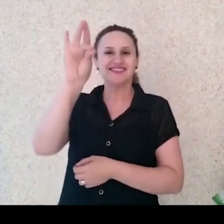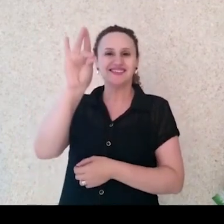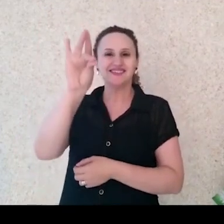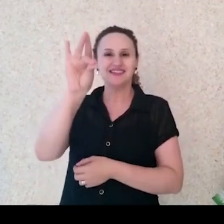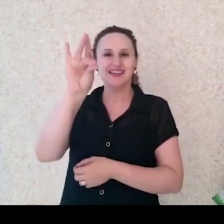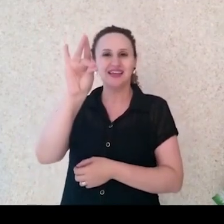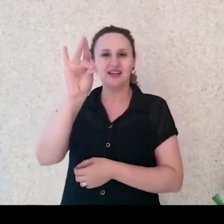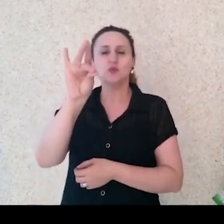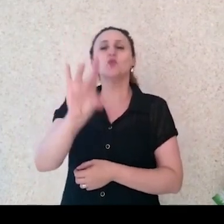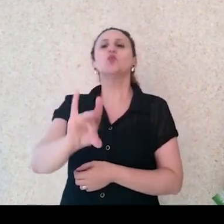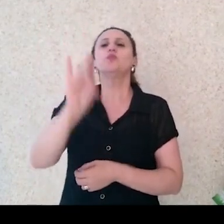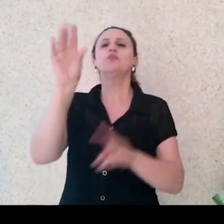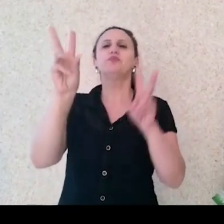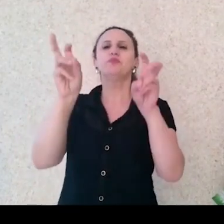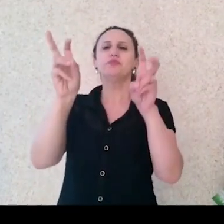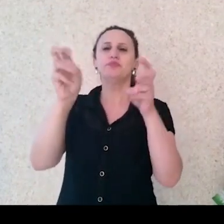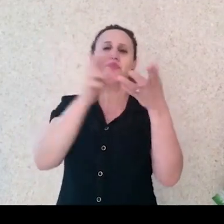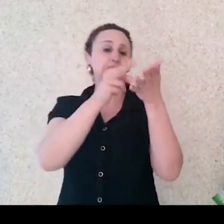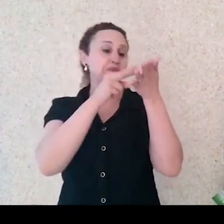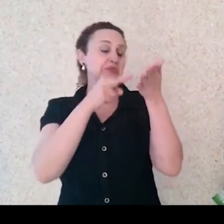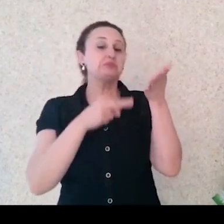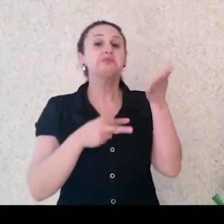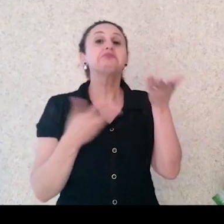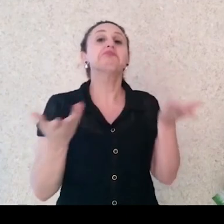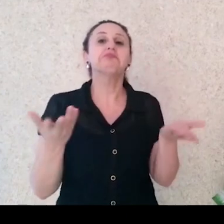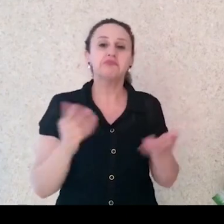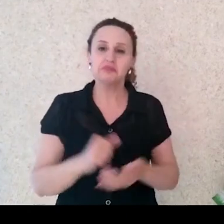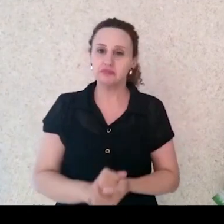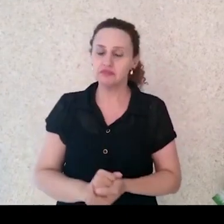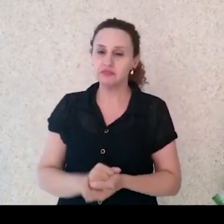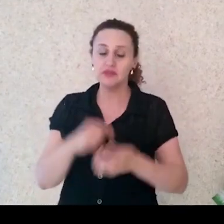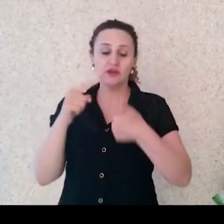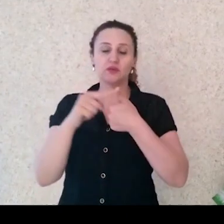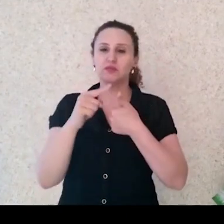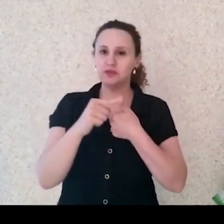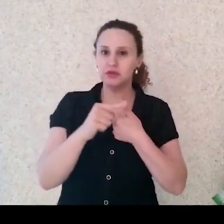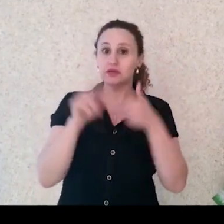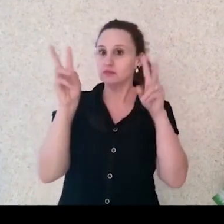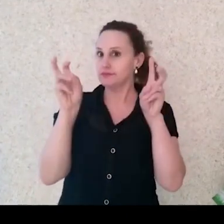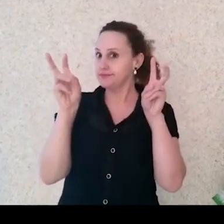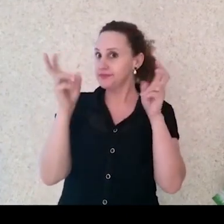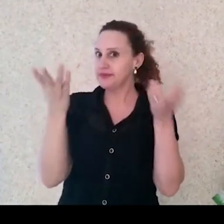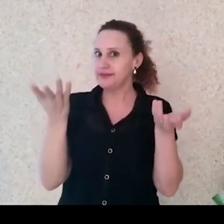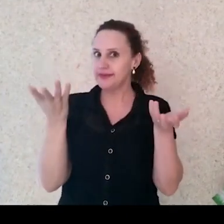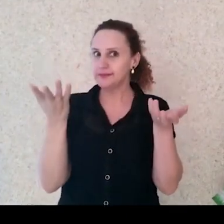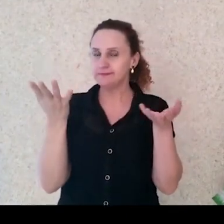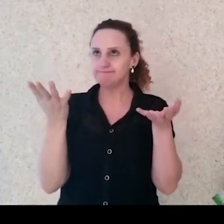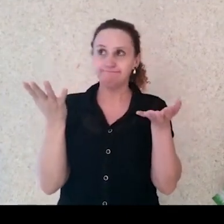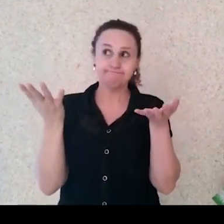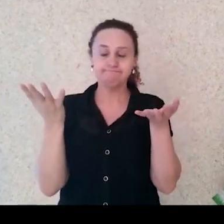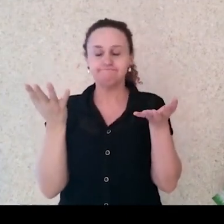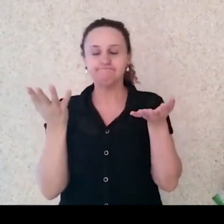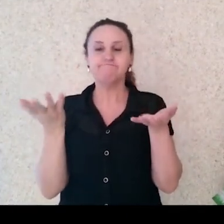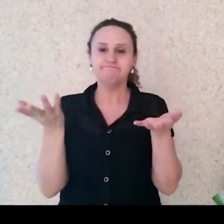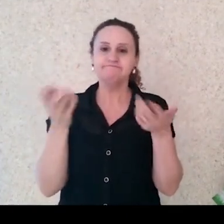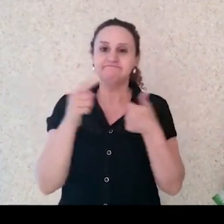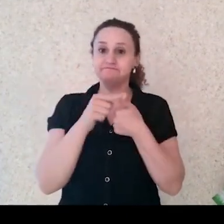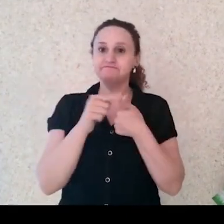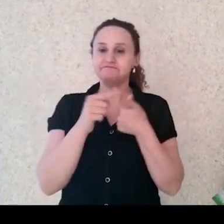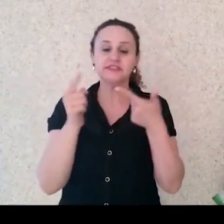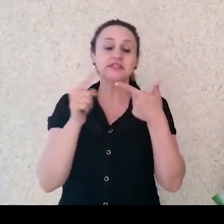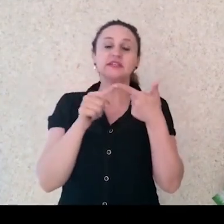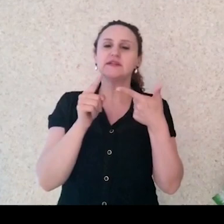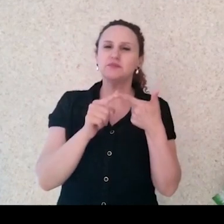menos seis, que tem uma pontuação maior. Primeiro seria o tema ou o assunto, esse é o que ganha disparado. Depois,